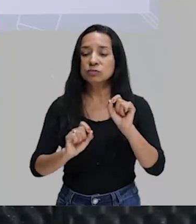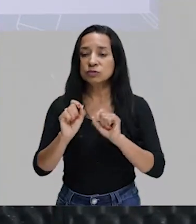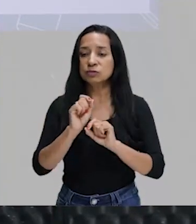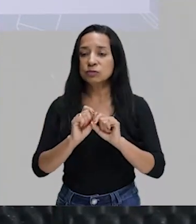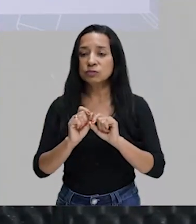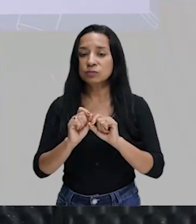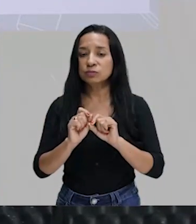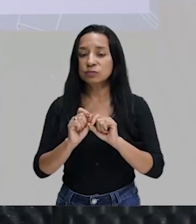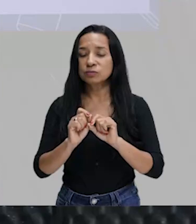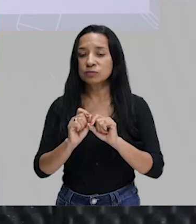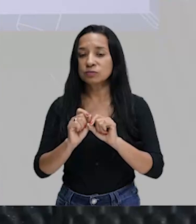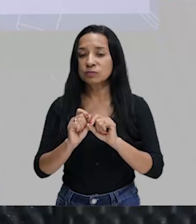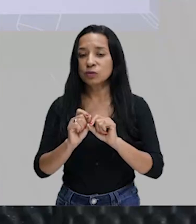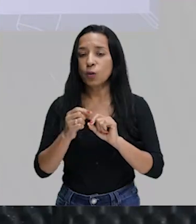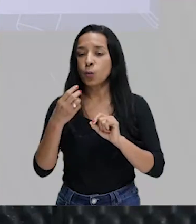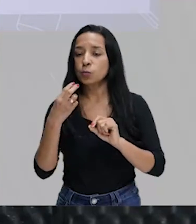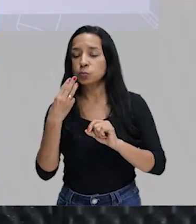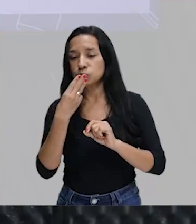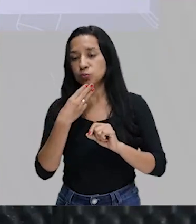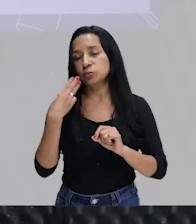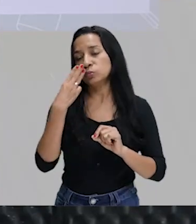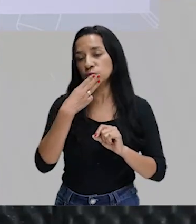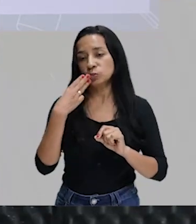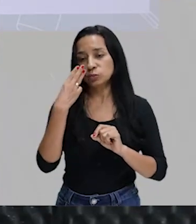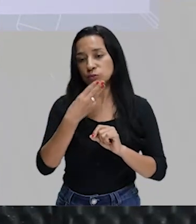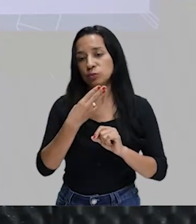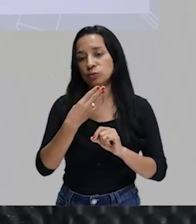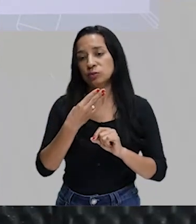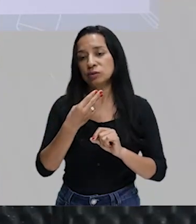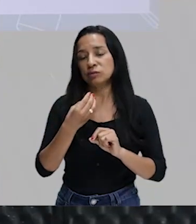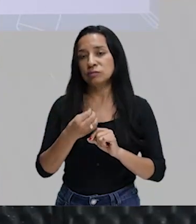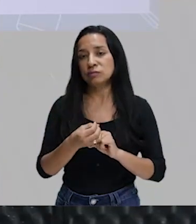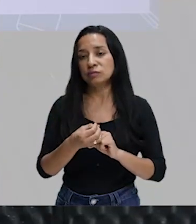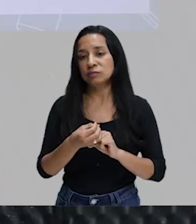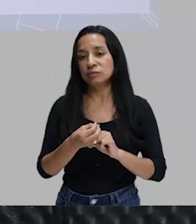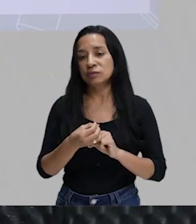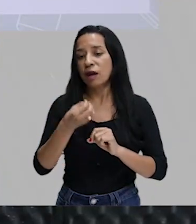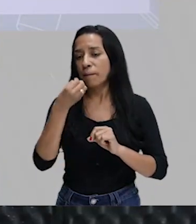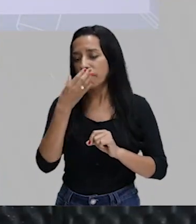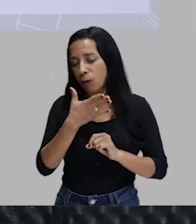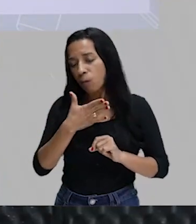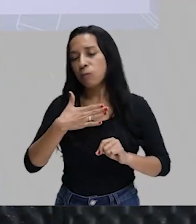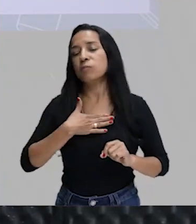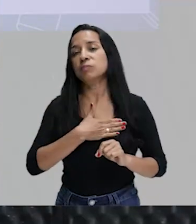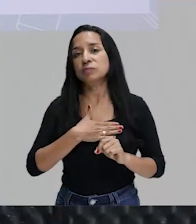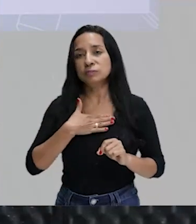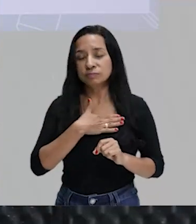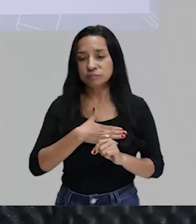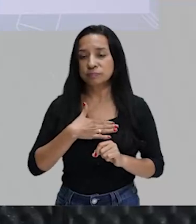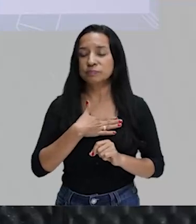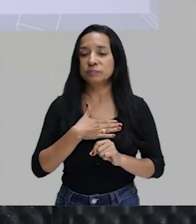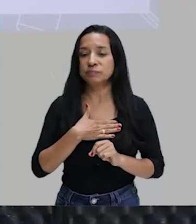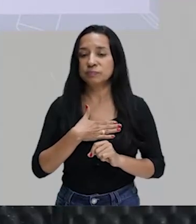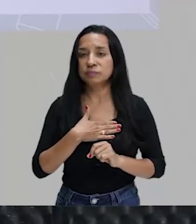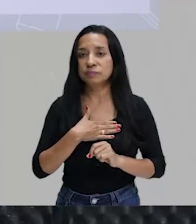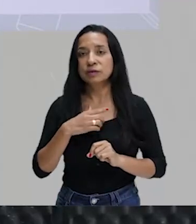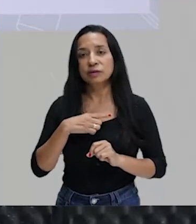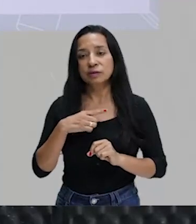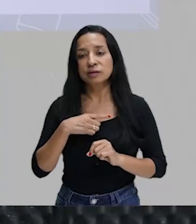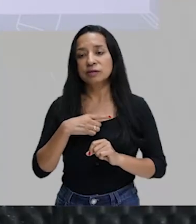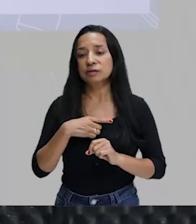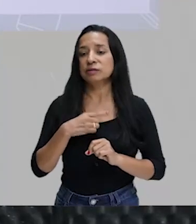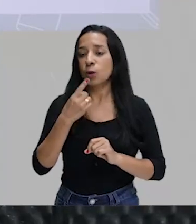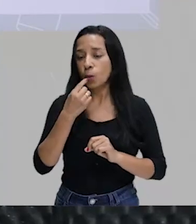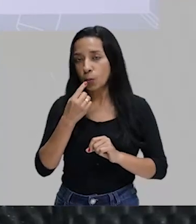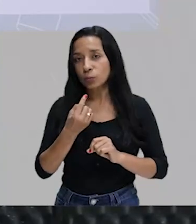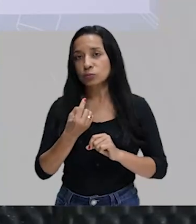Uma iguaria, vamos dizer assim, um doce, Algo que satisfaz o nosso prazer. Então, por isso que ele tem sabor de chocolate, porque